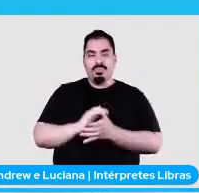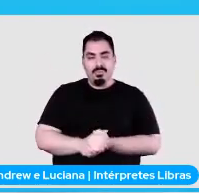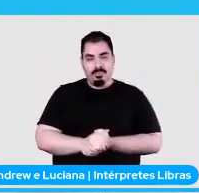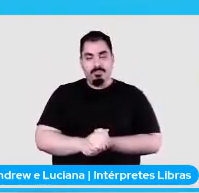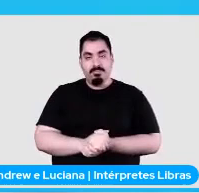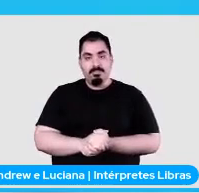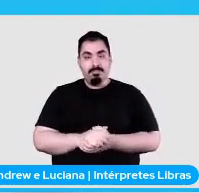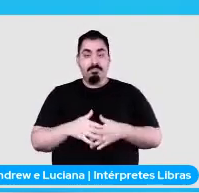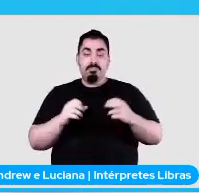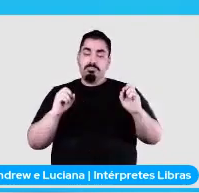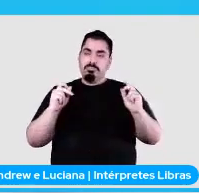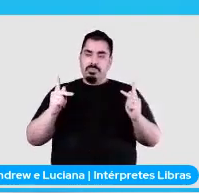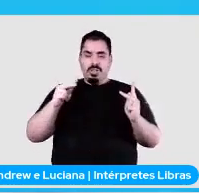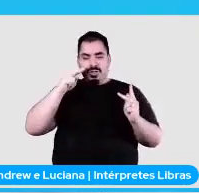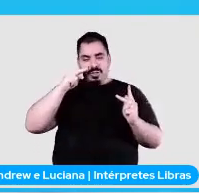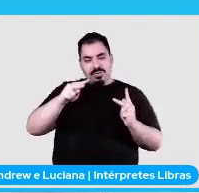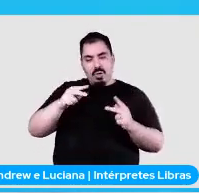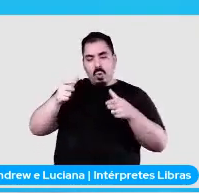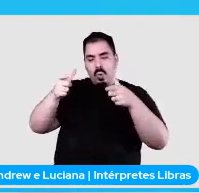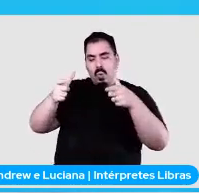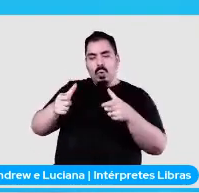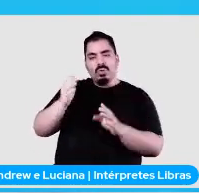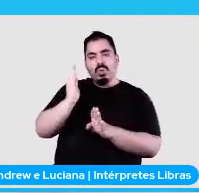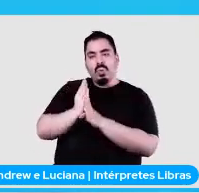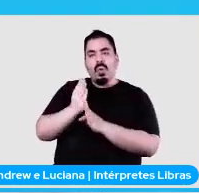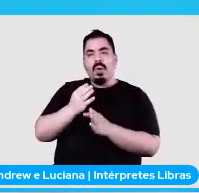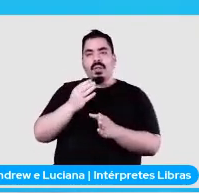viu onde a gente arranja esses dados, já viu